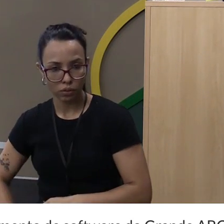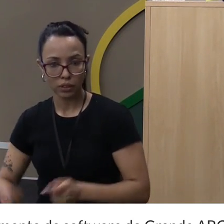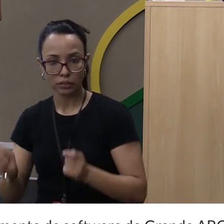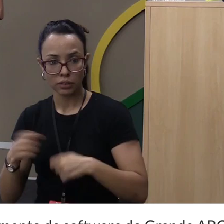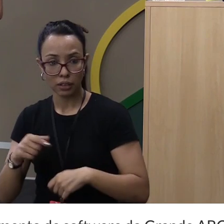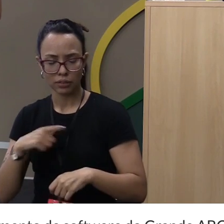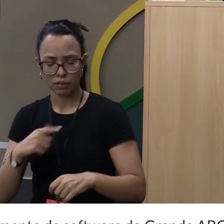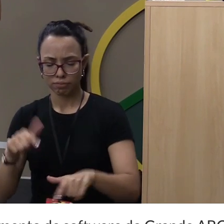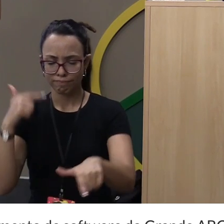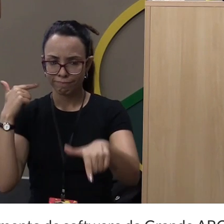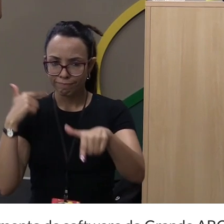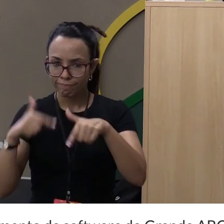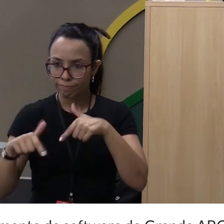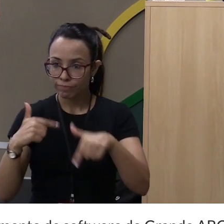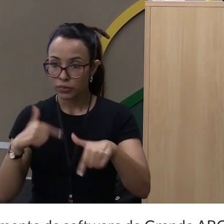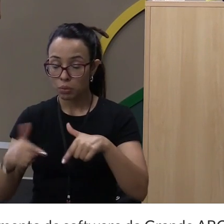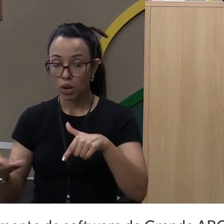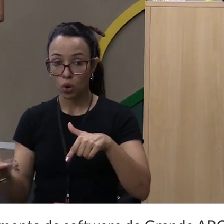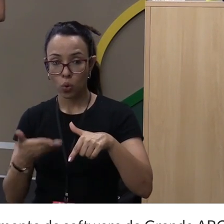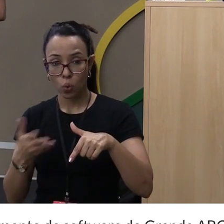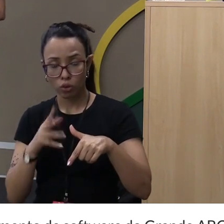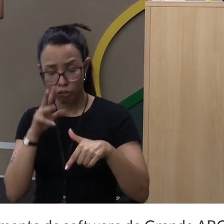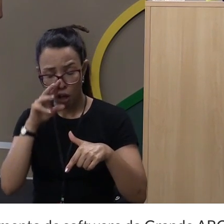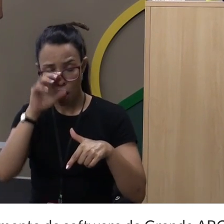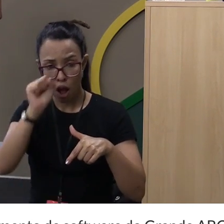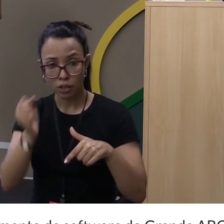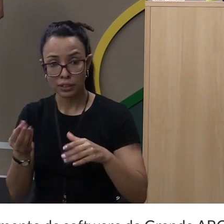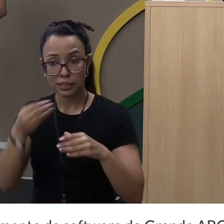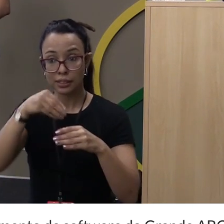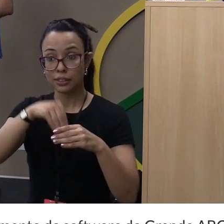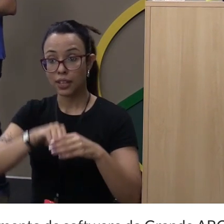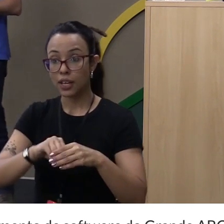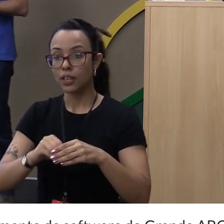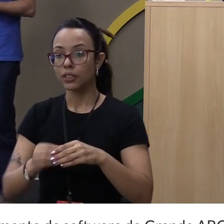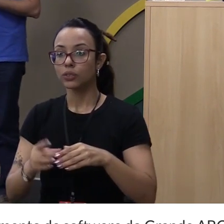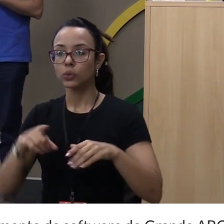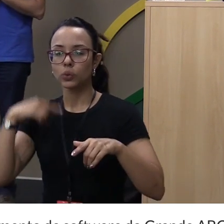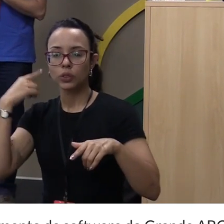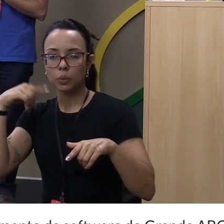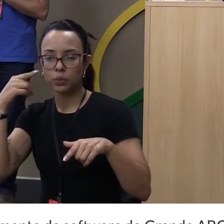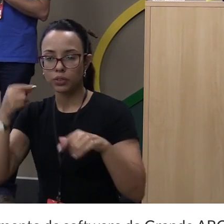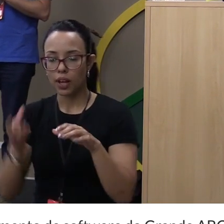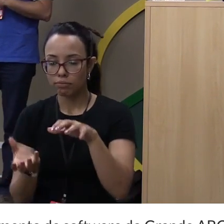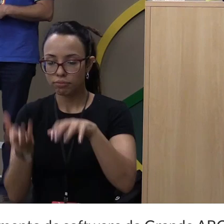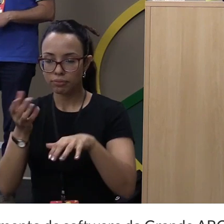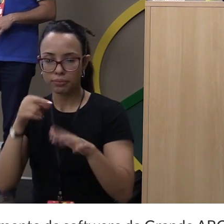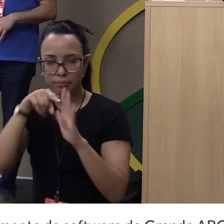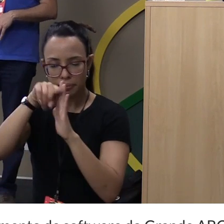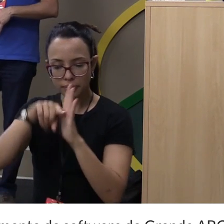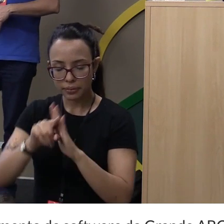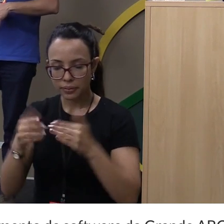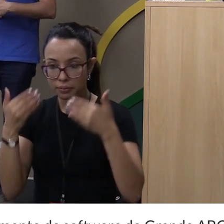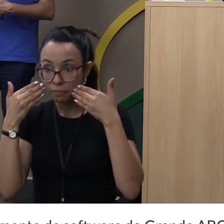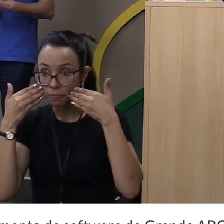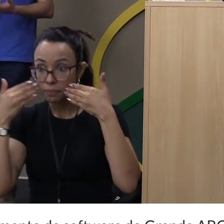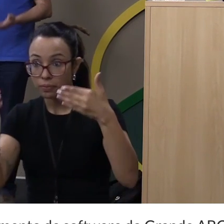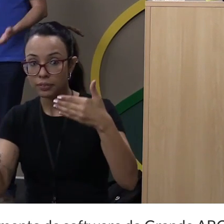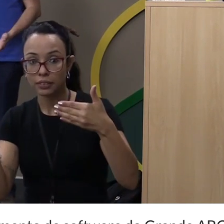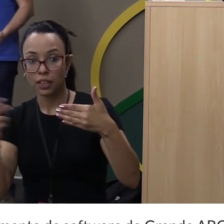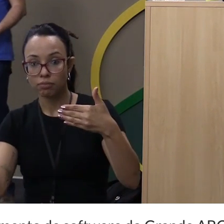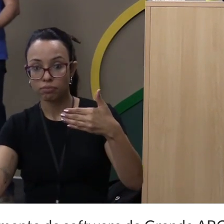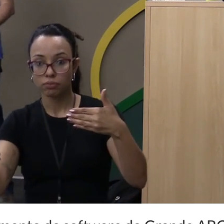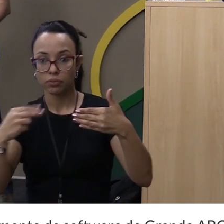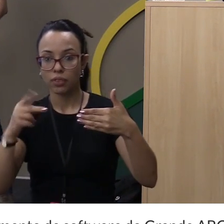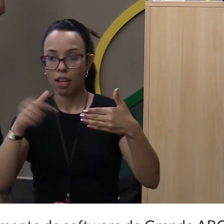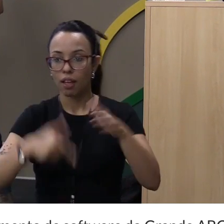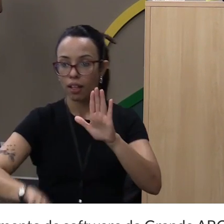principalmente aqui no Brasil, que está forte. A Câmara dos Deputados tem um portal de transparência com dados públicos abertos. Existe a lei de